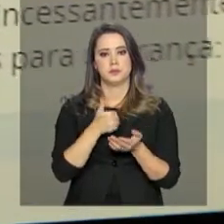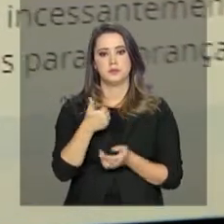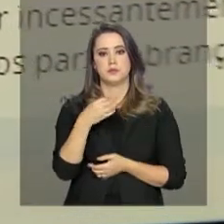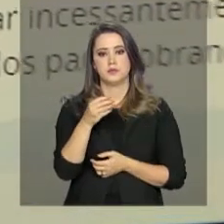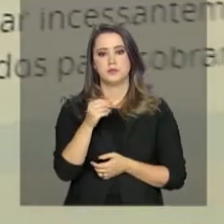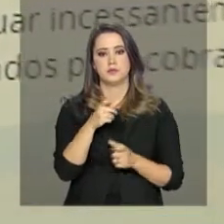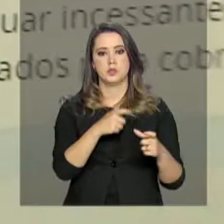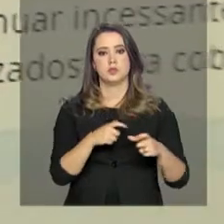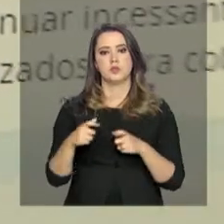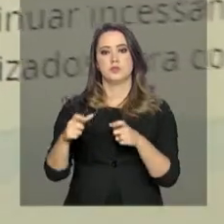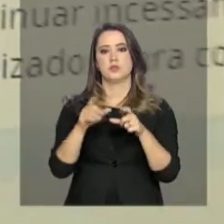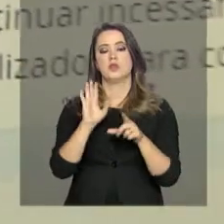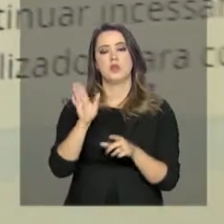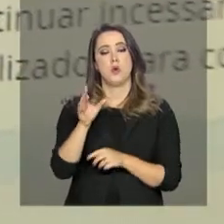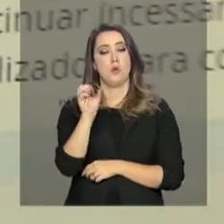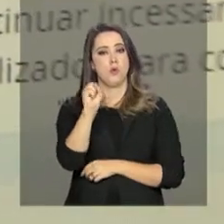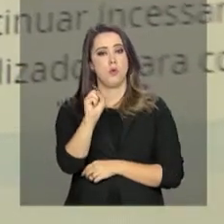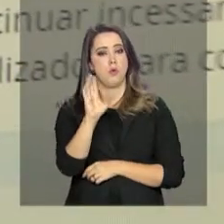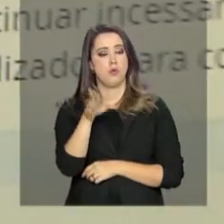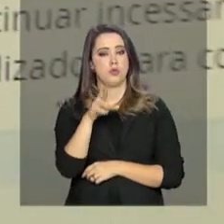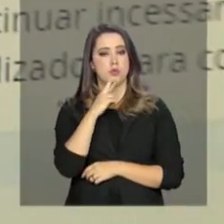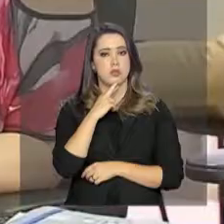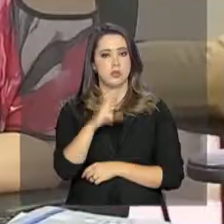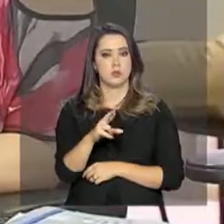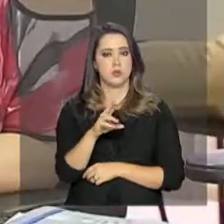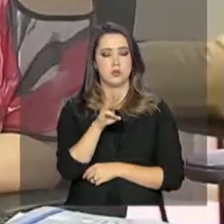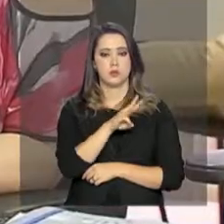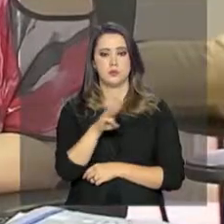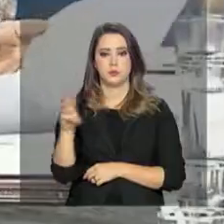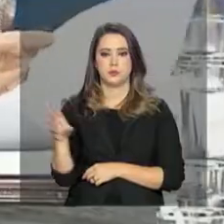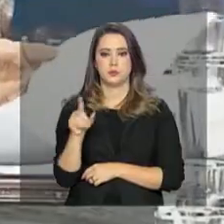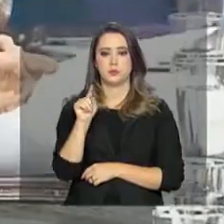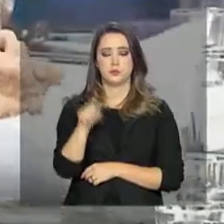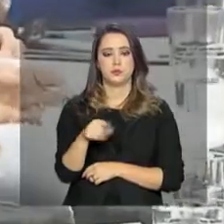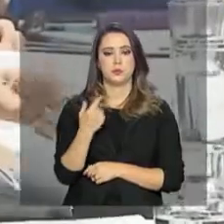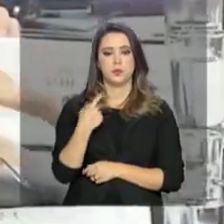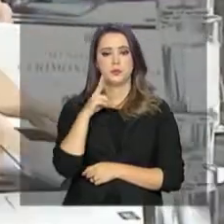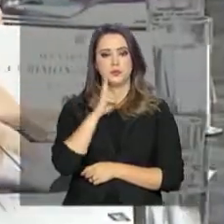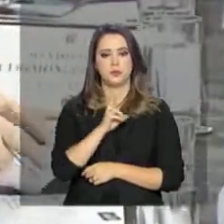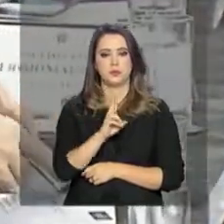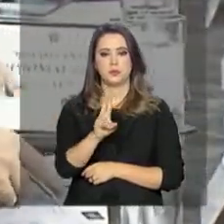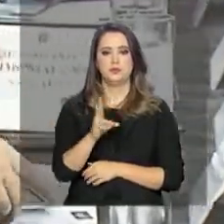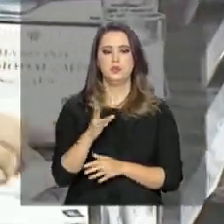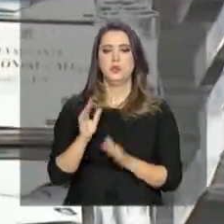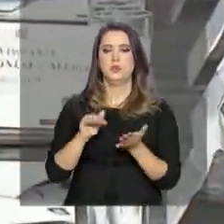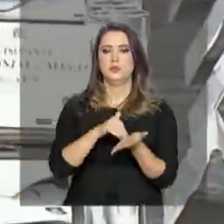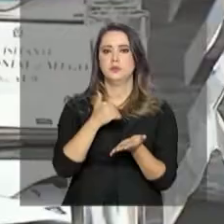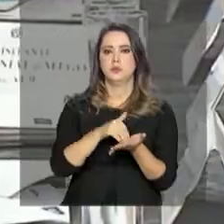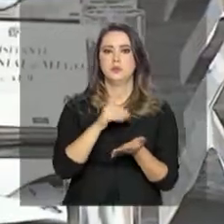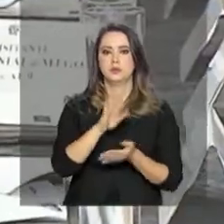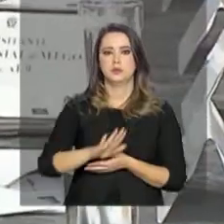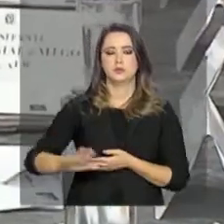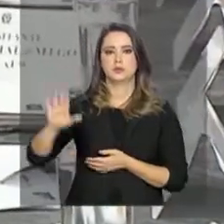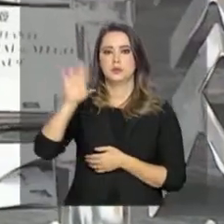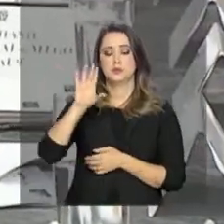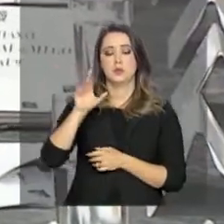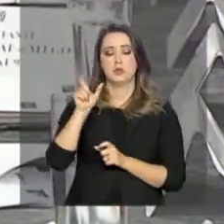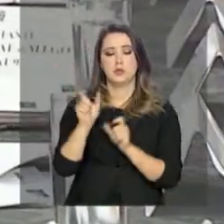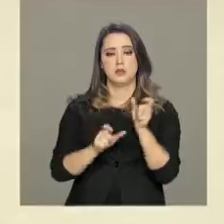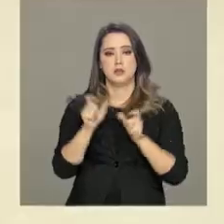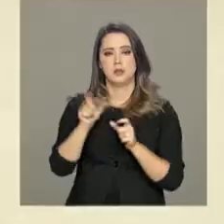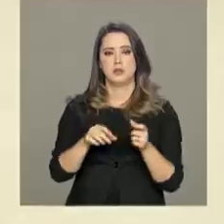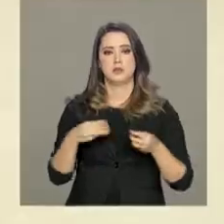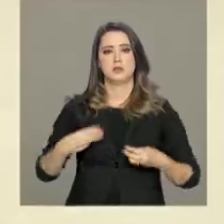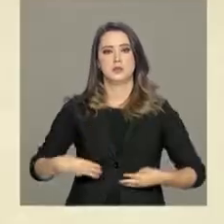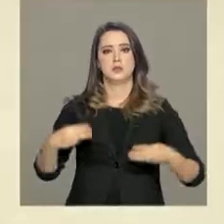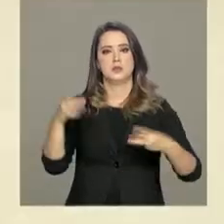queixas, 8 são resolvidas pelo portal. As reclamações são acompanhadas pela Secretaria Nacional do Consumidor, do